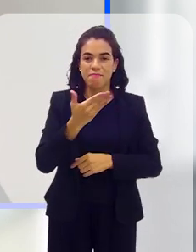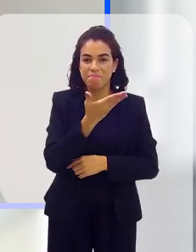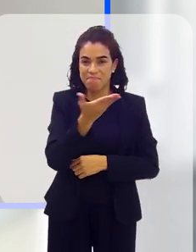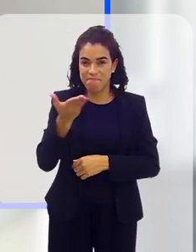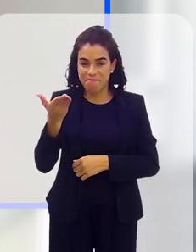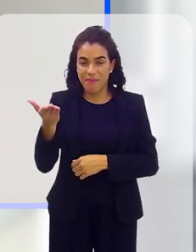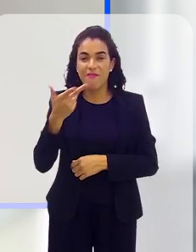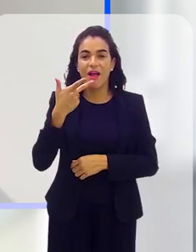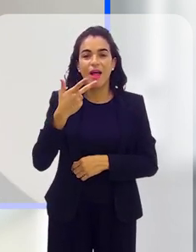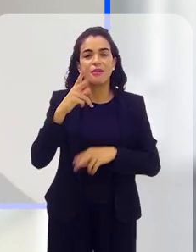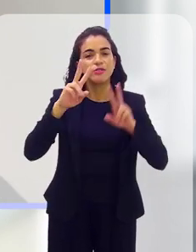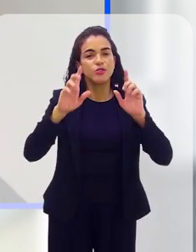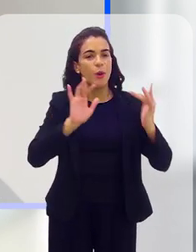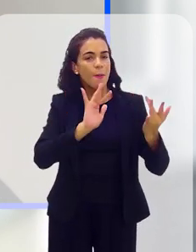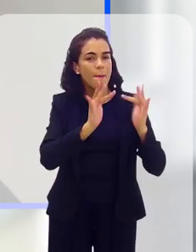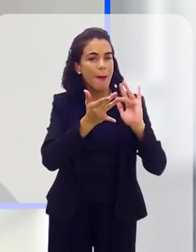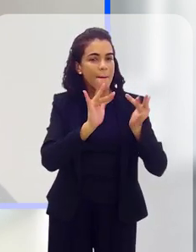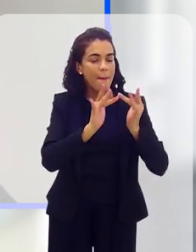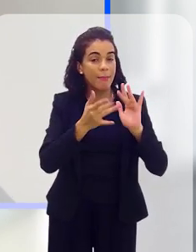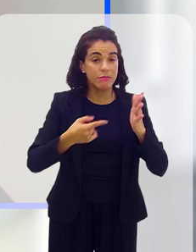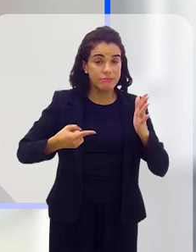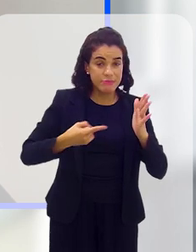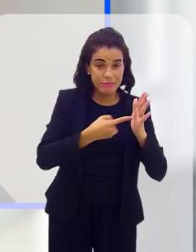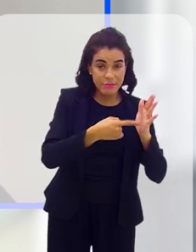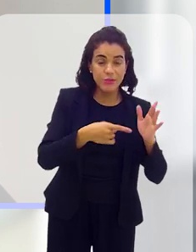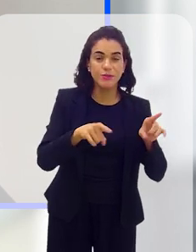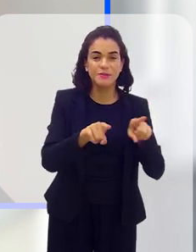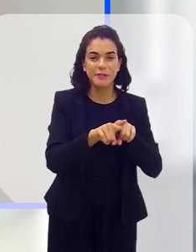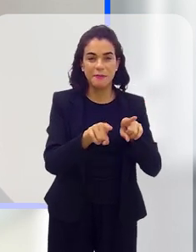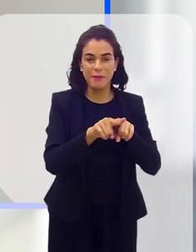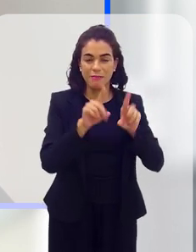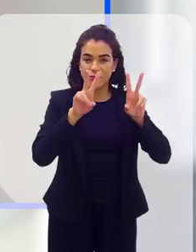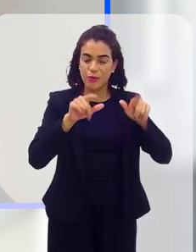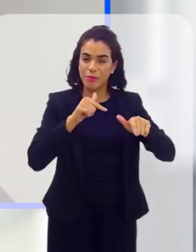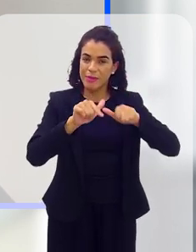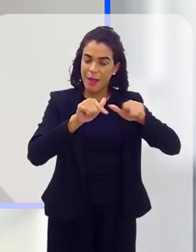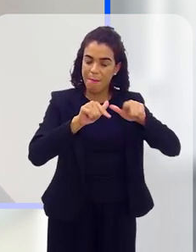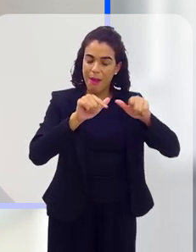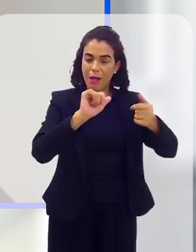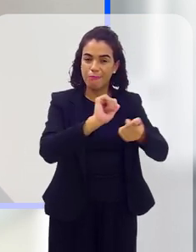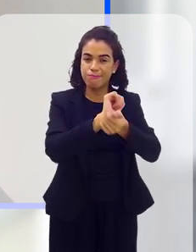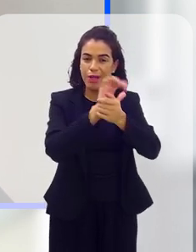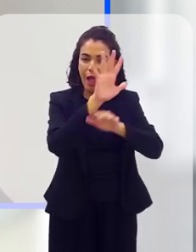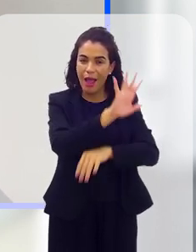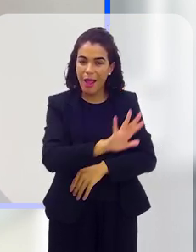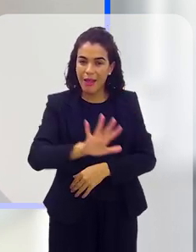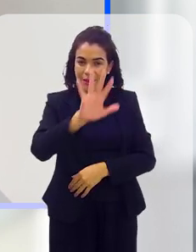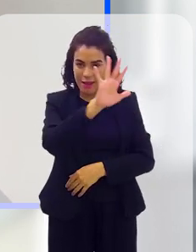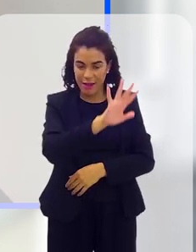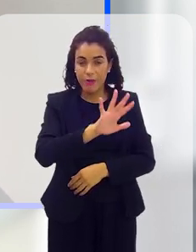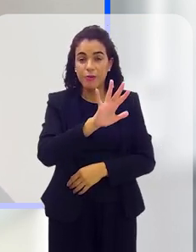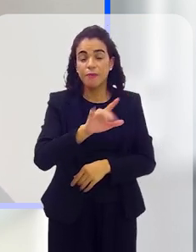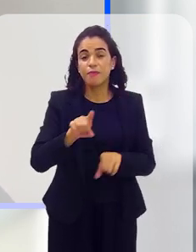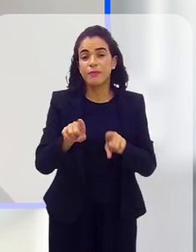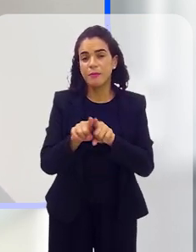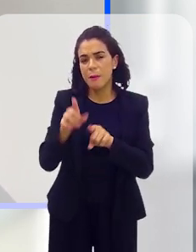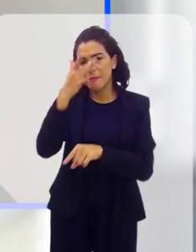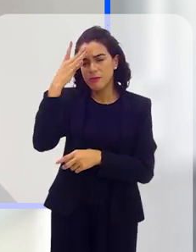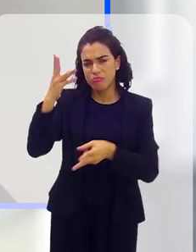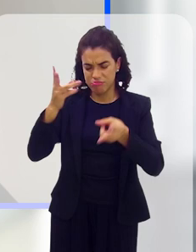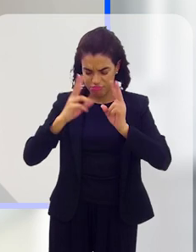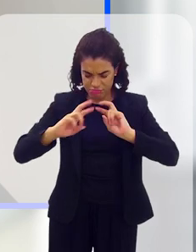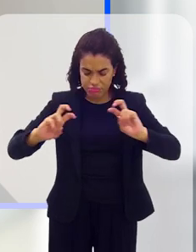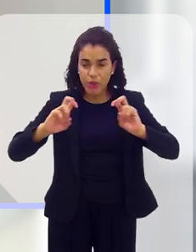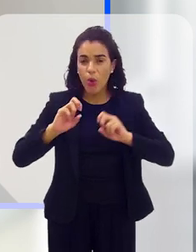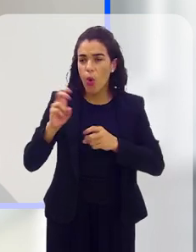e Fernanda, vou pedir para vocês falarem um pouco sobre os canais de denúncia em relação ao trabalho análogo à escravidão, quais são os